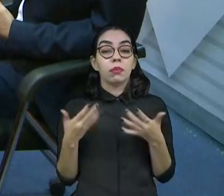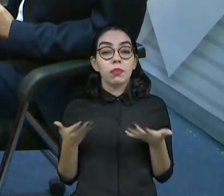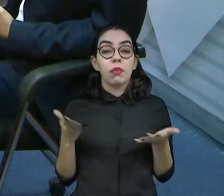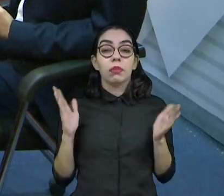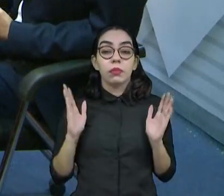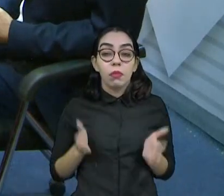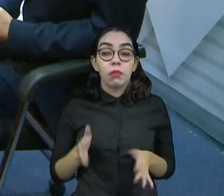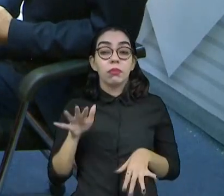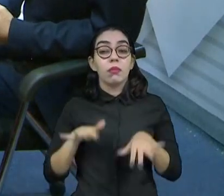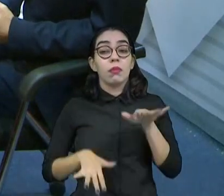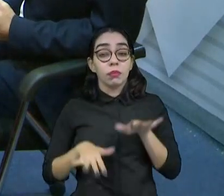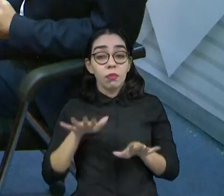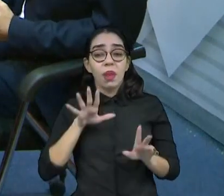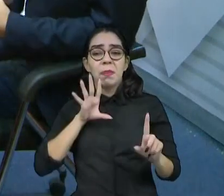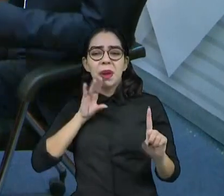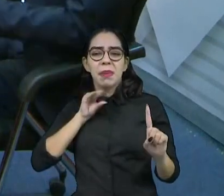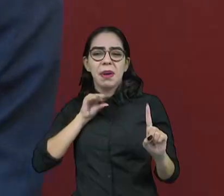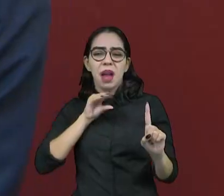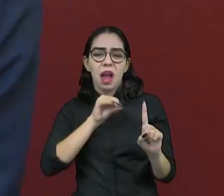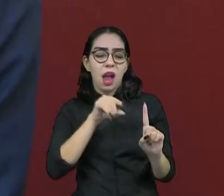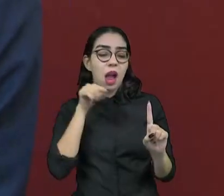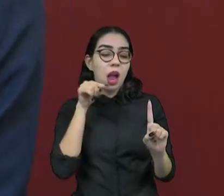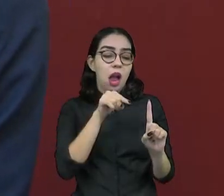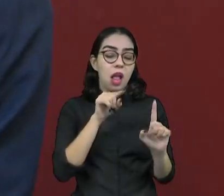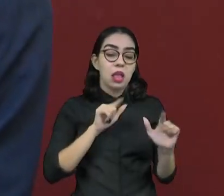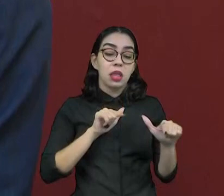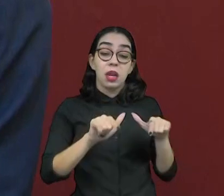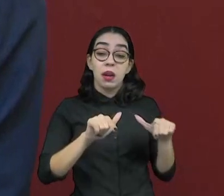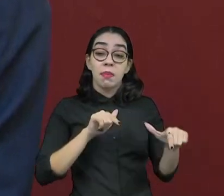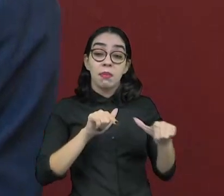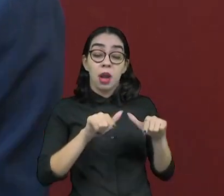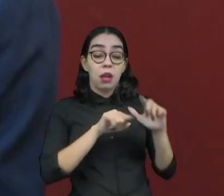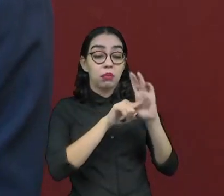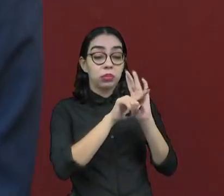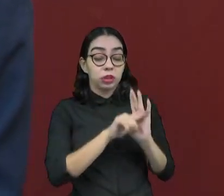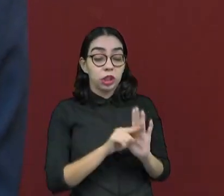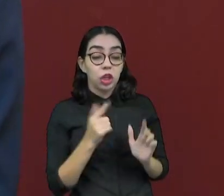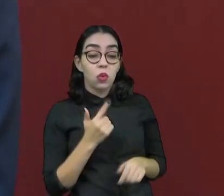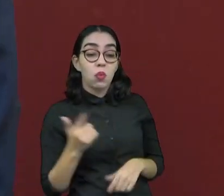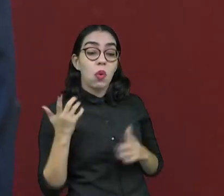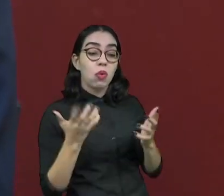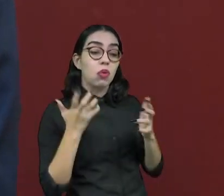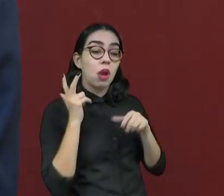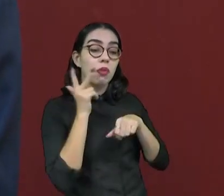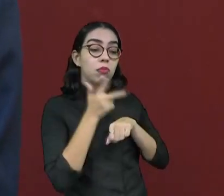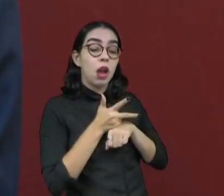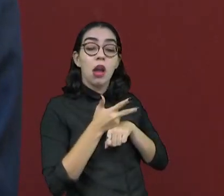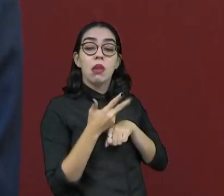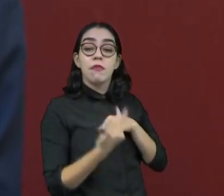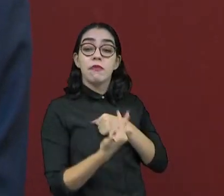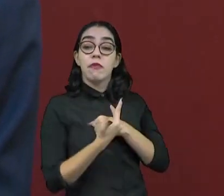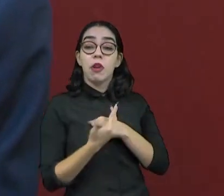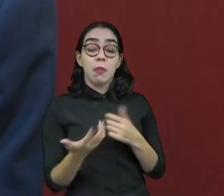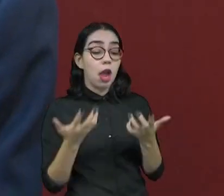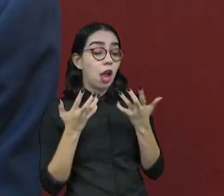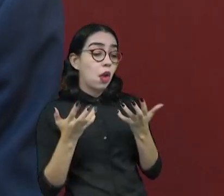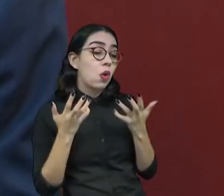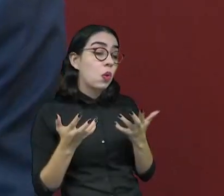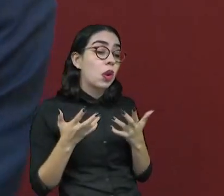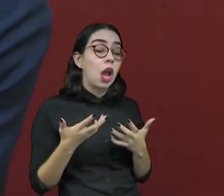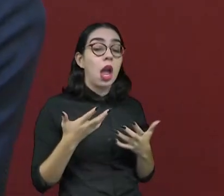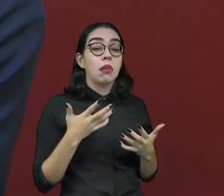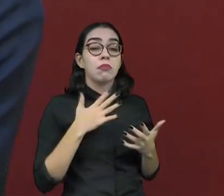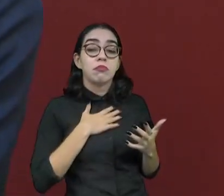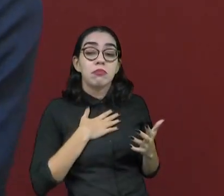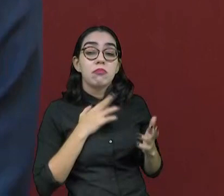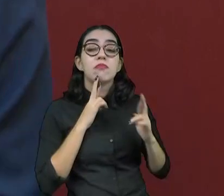pesquisadores hostilizados por causa disso, né? Porque ele está lá fazendo uma entrevista com uma determinada pessoa. Chega outra pessoa já filmando e dizendo que quer ser entrevistada. Aí você diz, não, não posso.